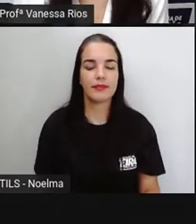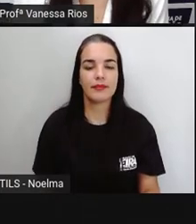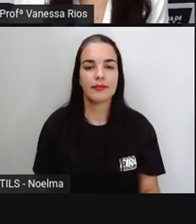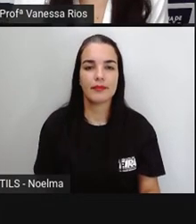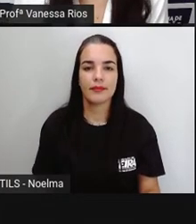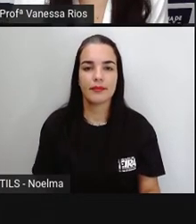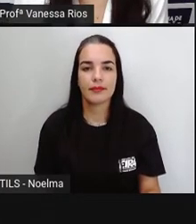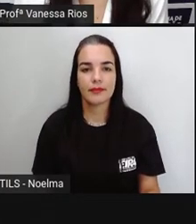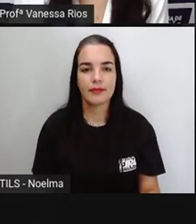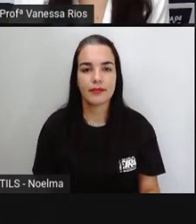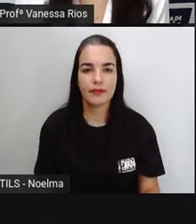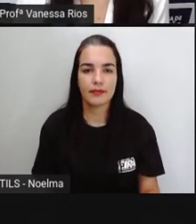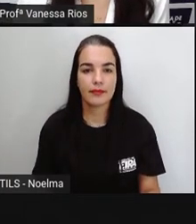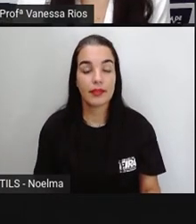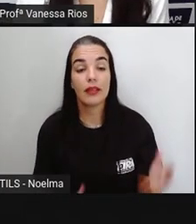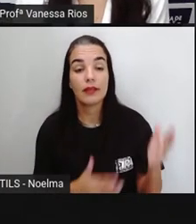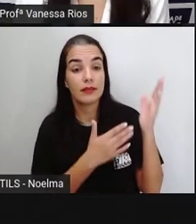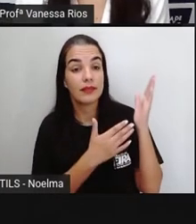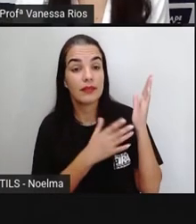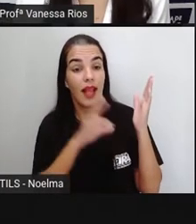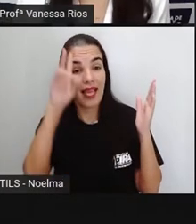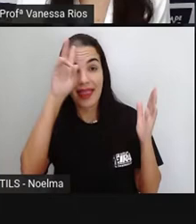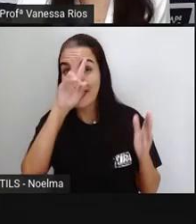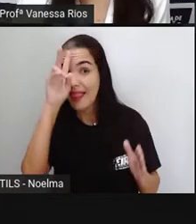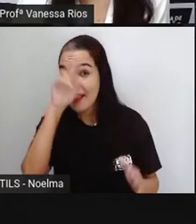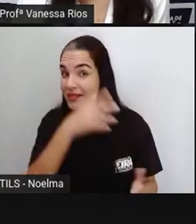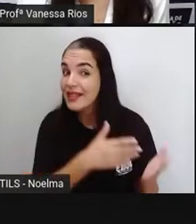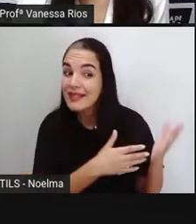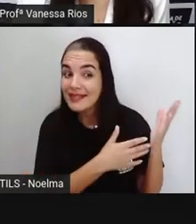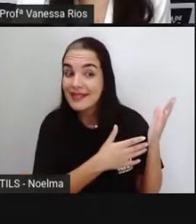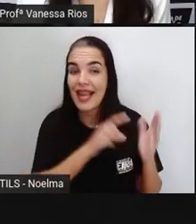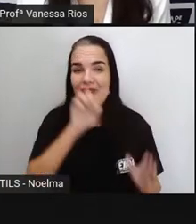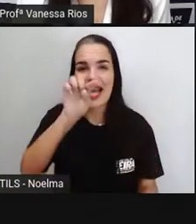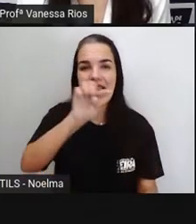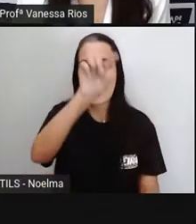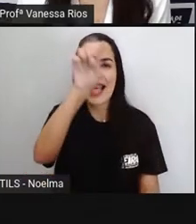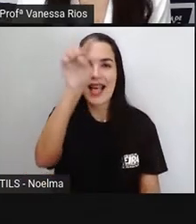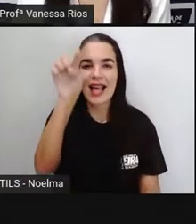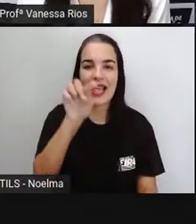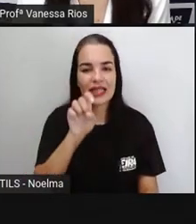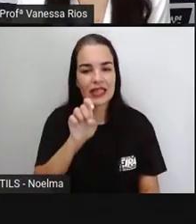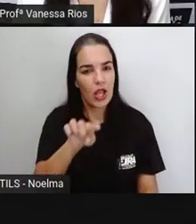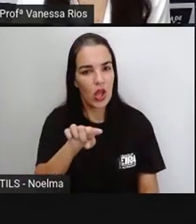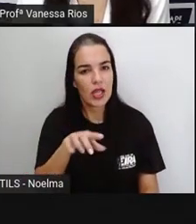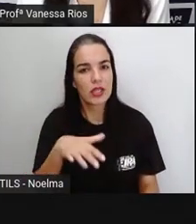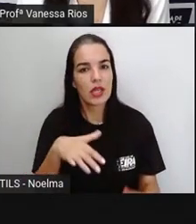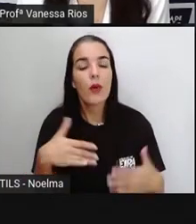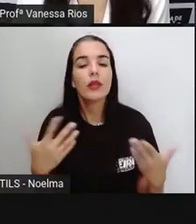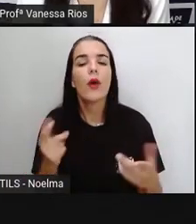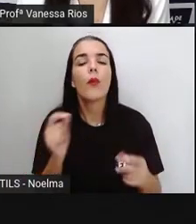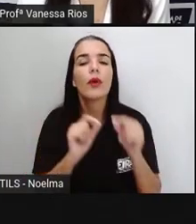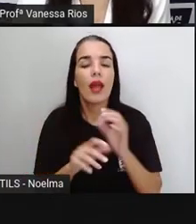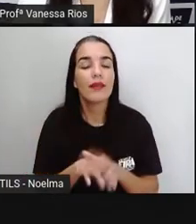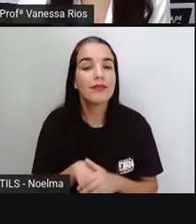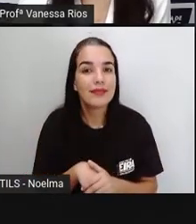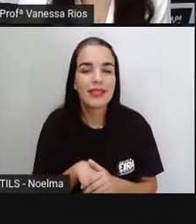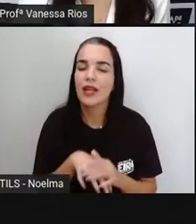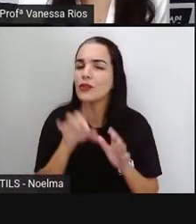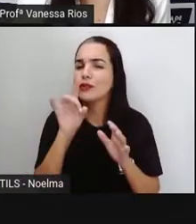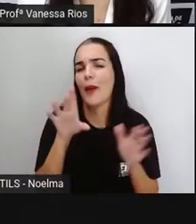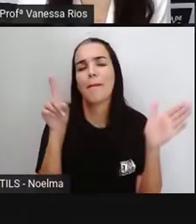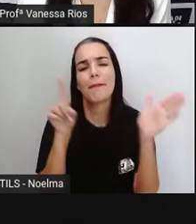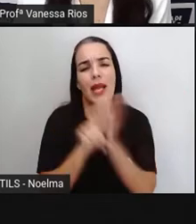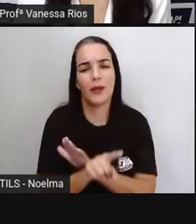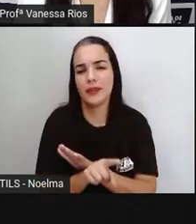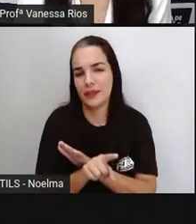Então, revisando. Estão lembrados aí da interrogação. A interrogação, ela indica uma pergunta.